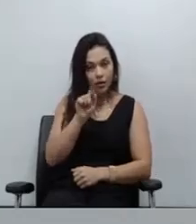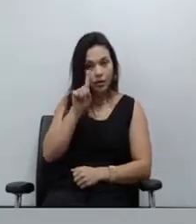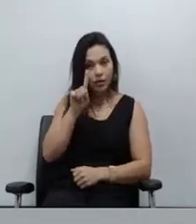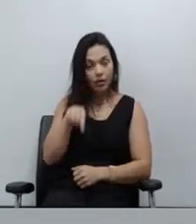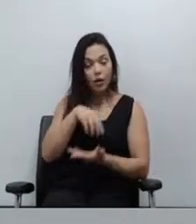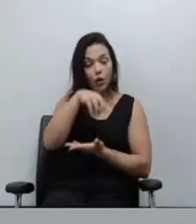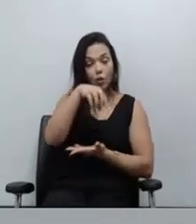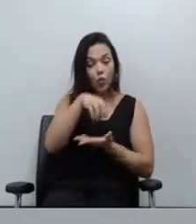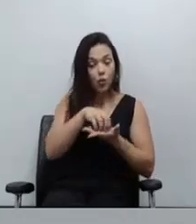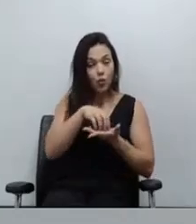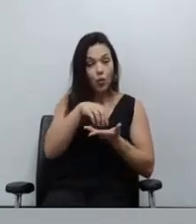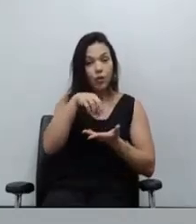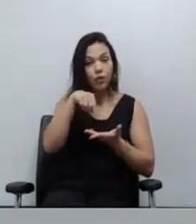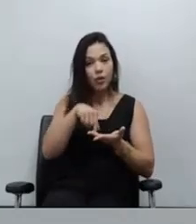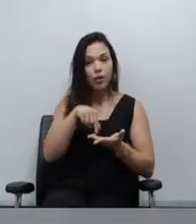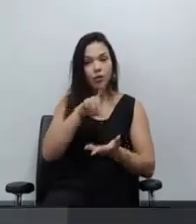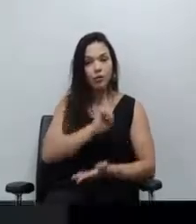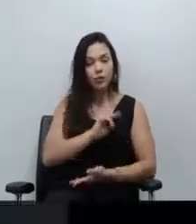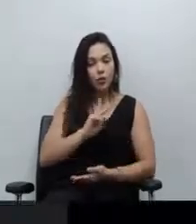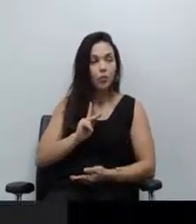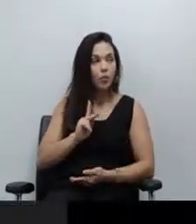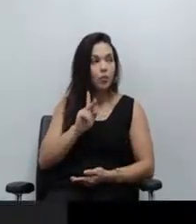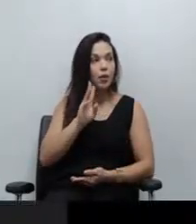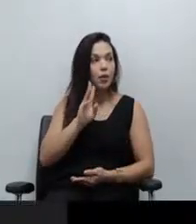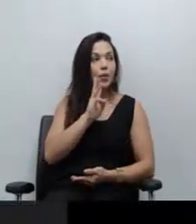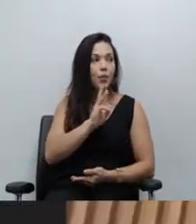Mauá. Então, vamos passar o vídeo.